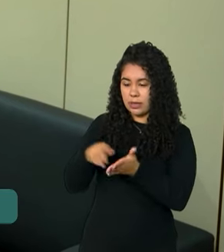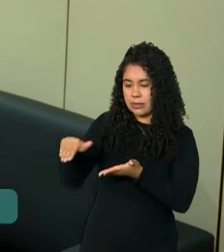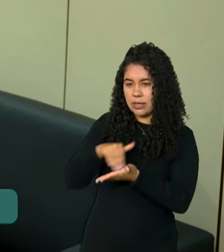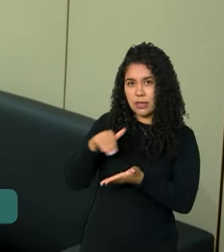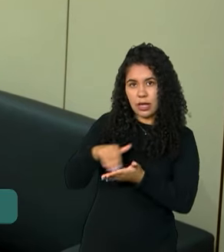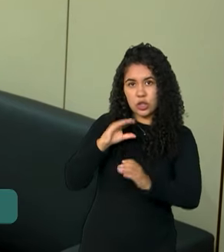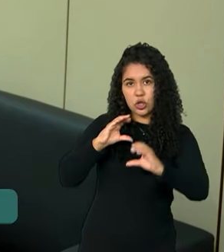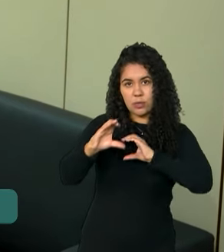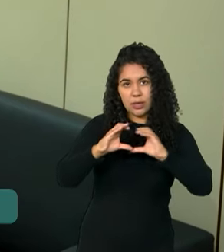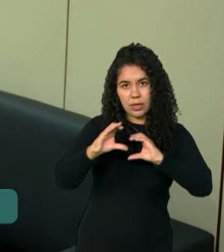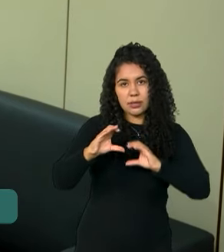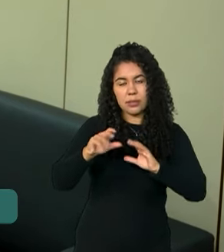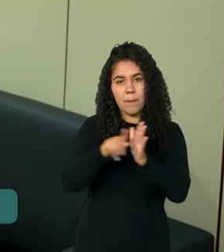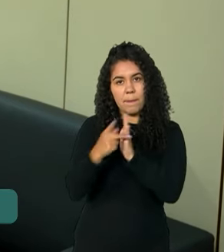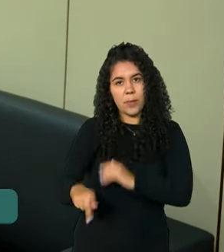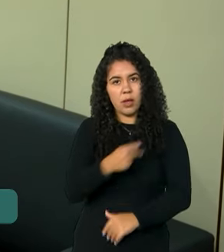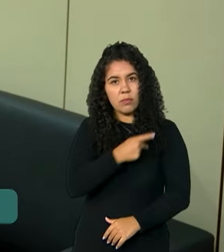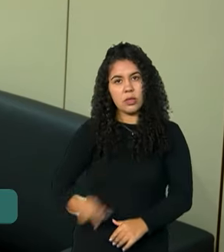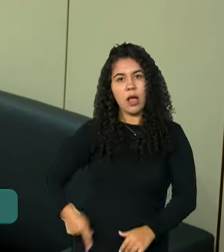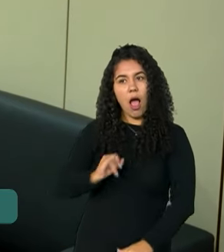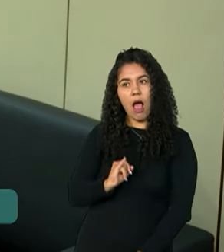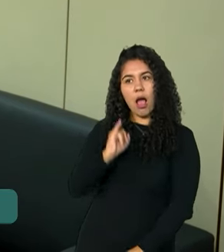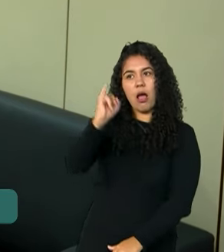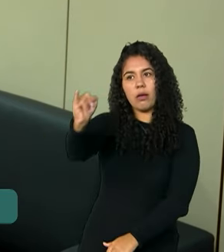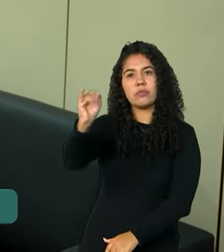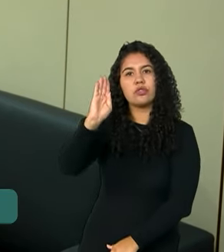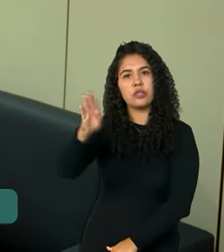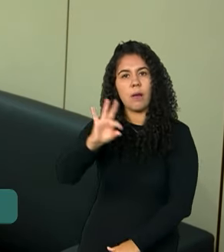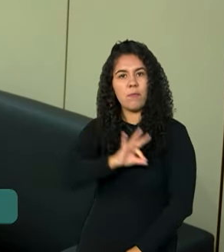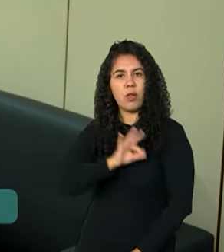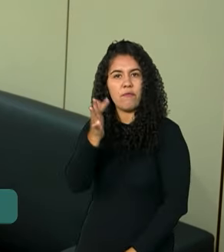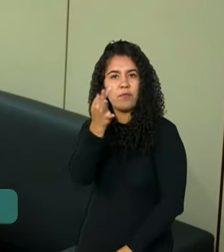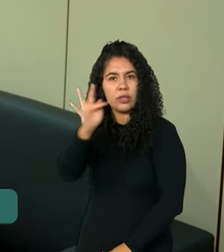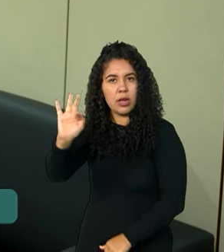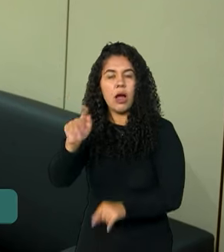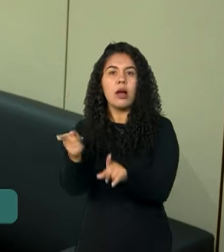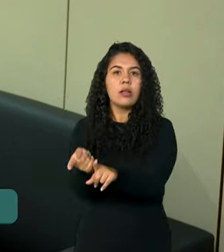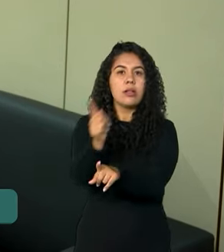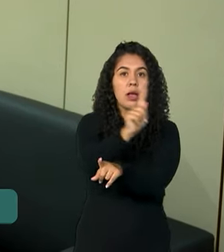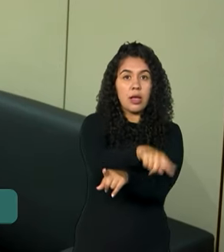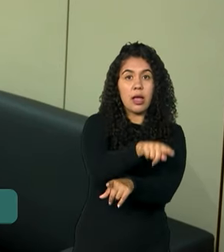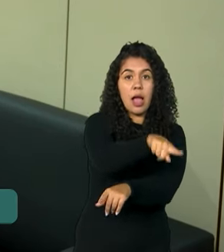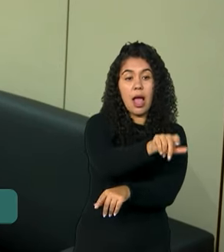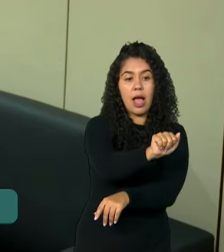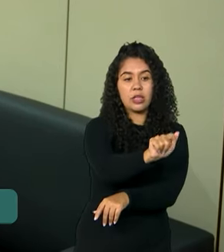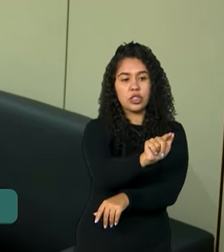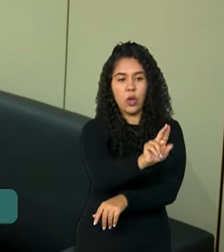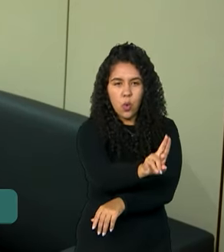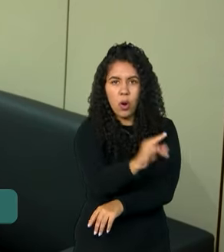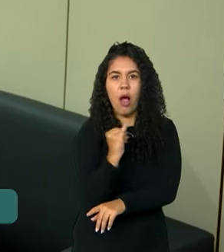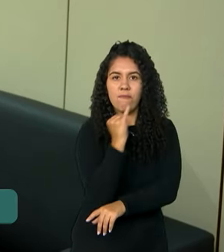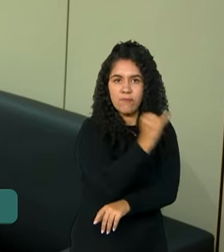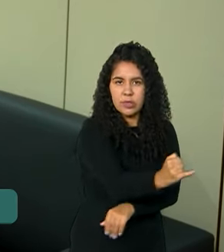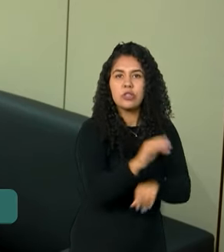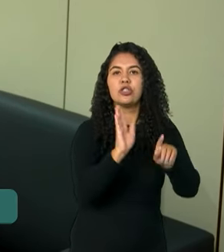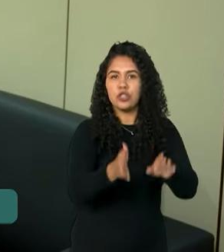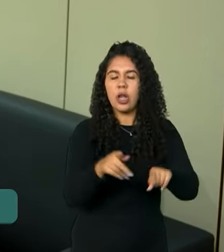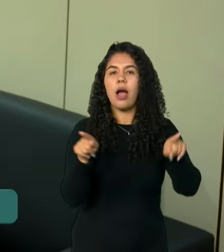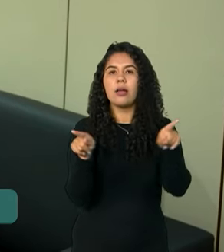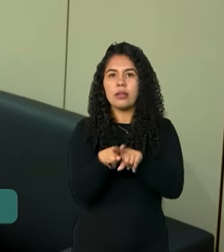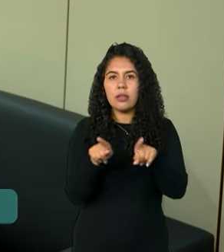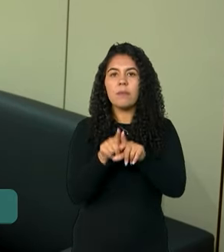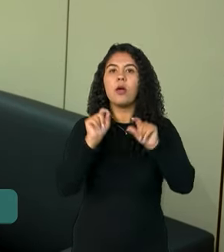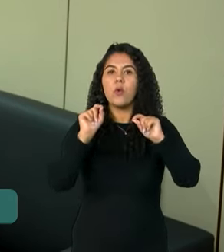já acionou a Polícia Federal e a Advocacia Geral da União e também as plataformas